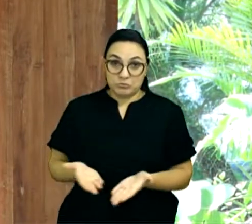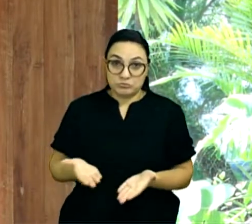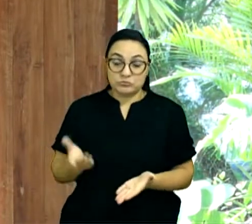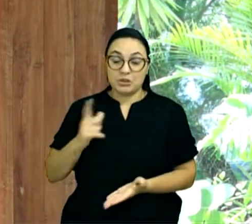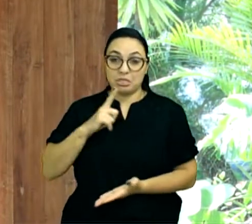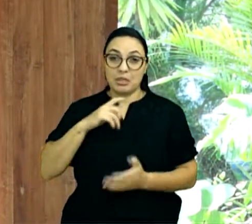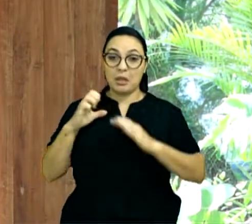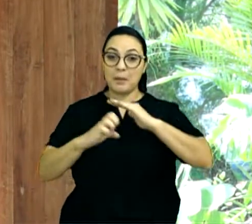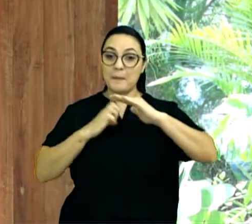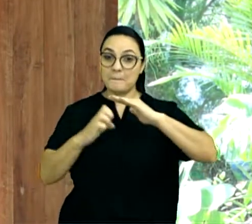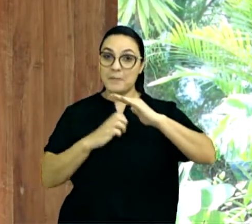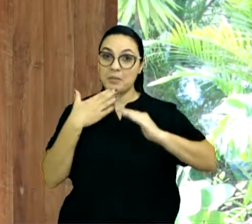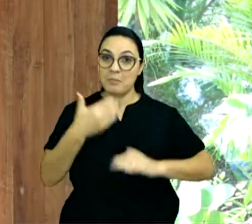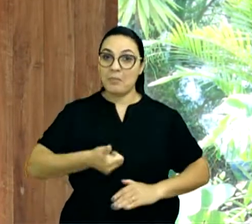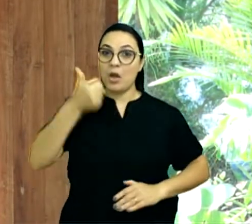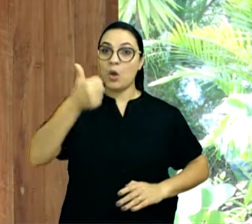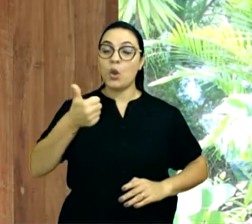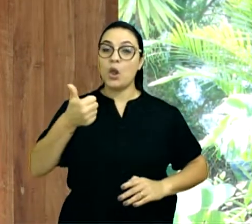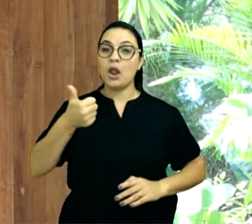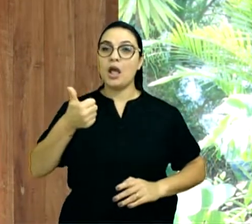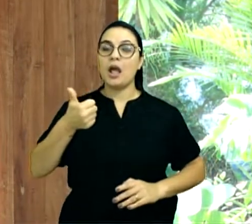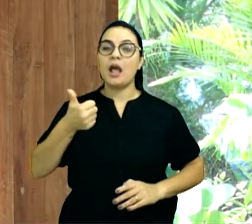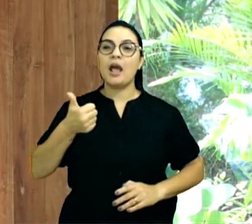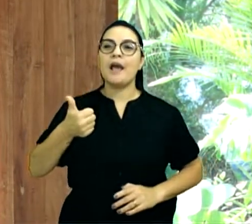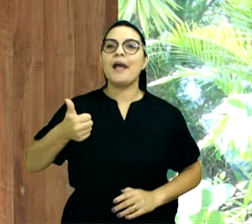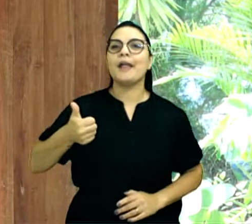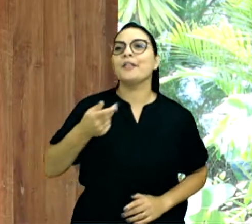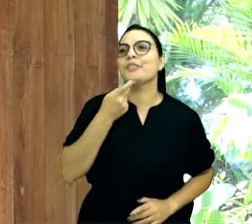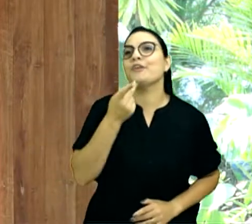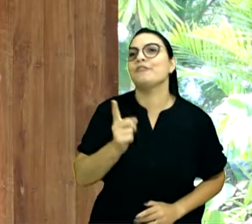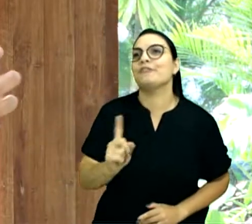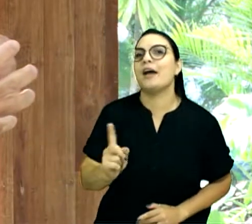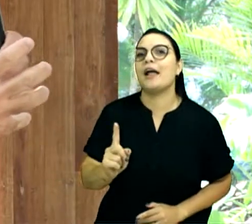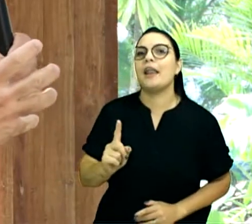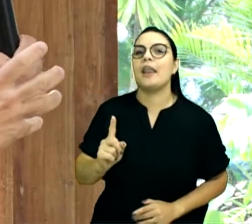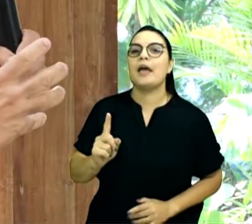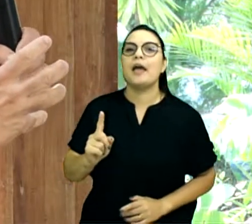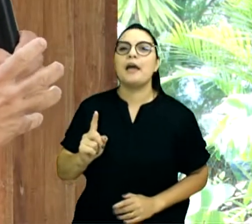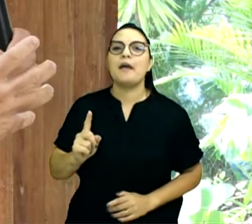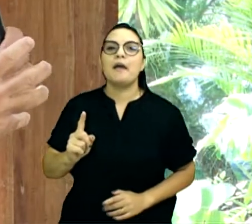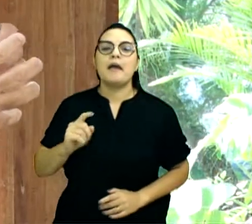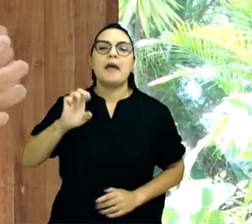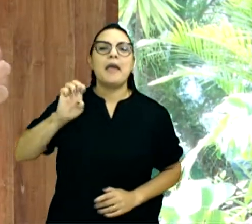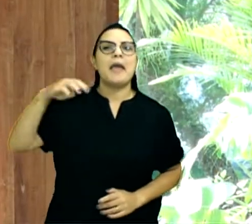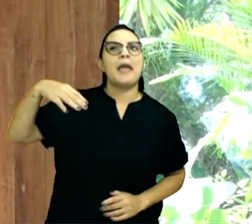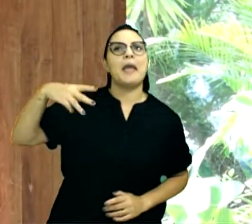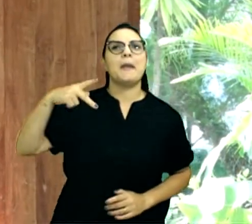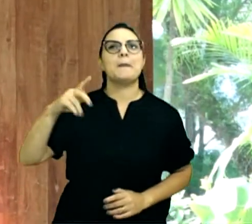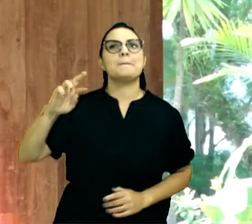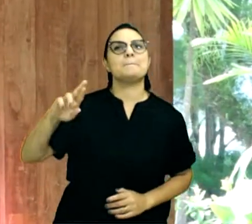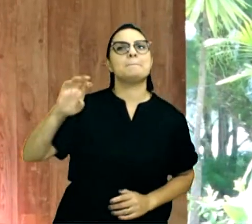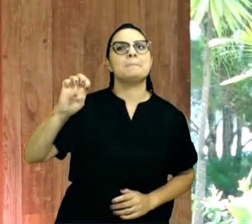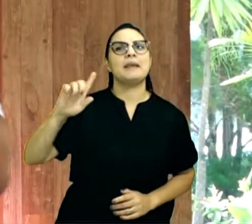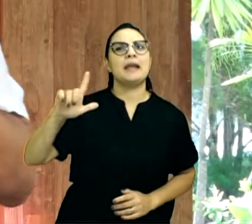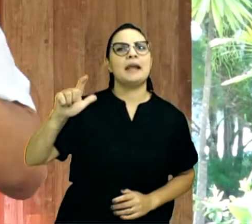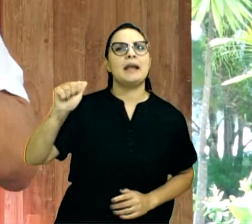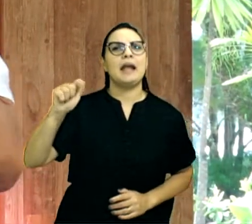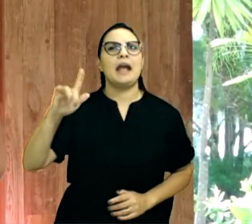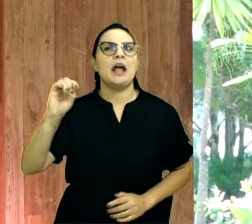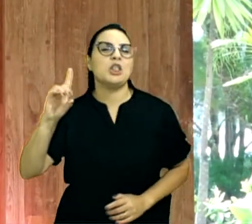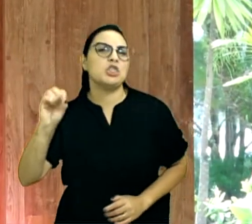melhorada, não chamam mais os funcionários de empregados, são colaboradores, mas são empregados.